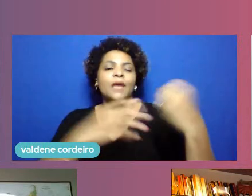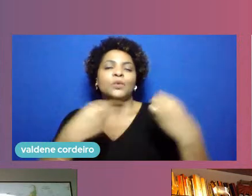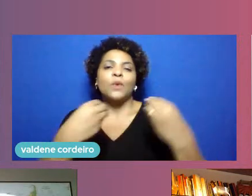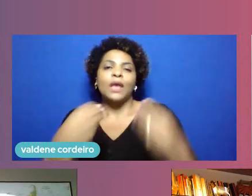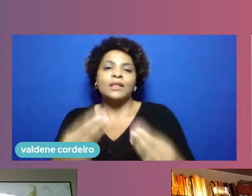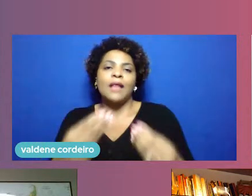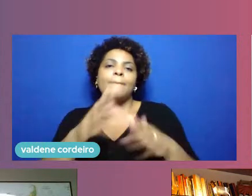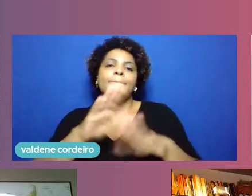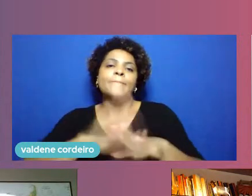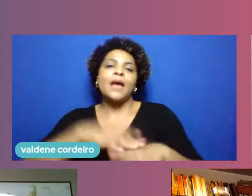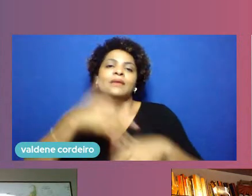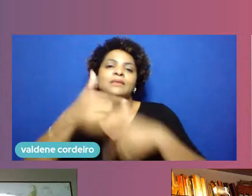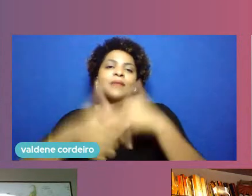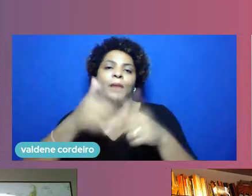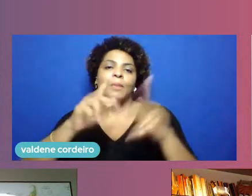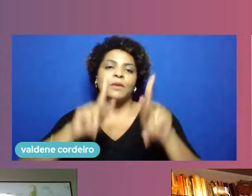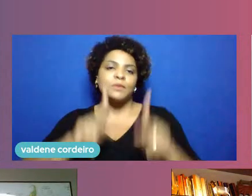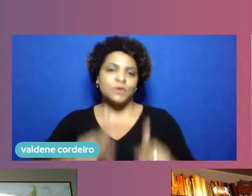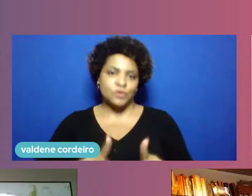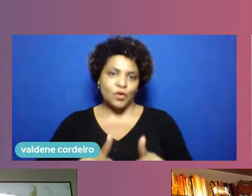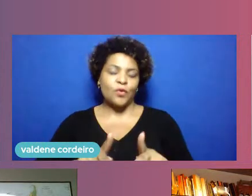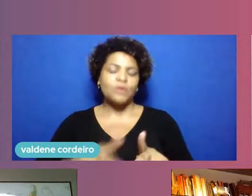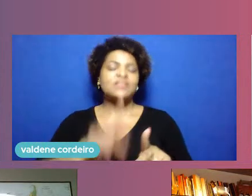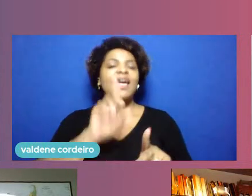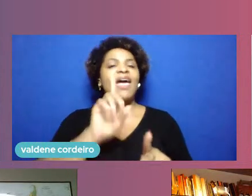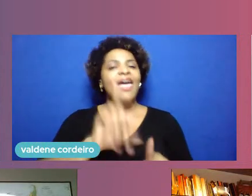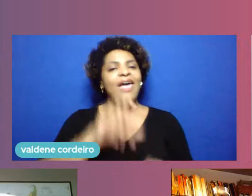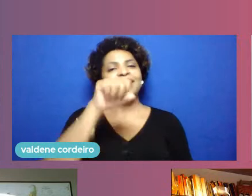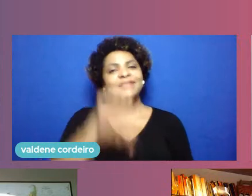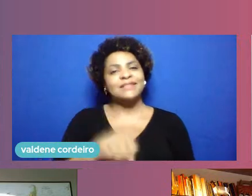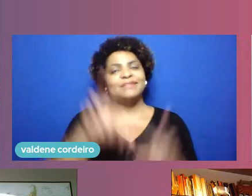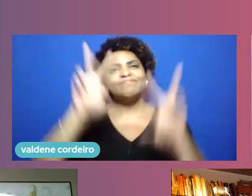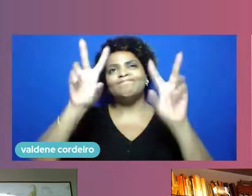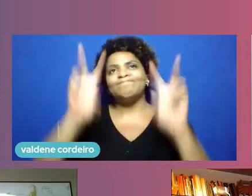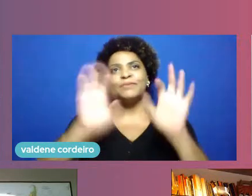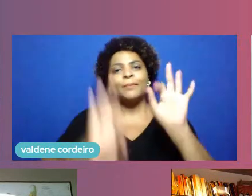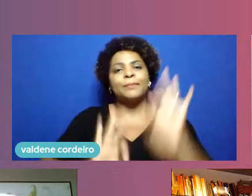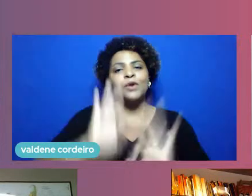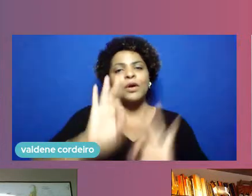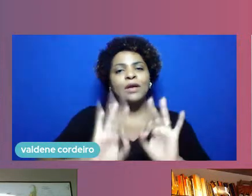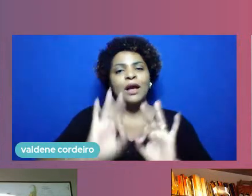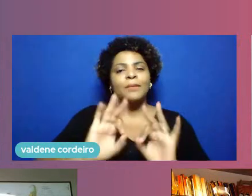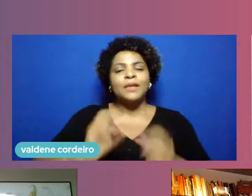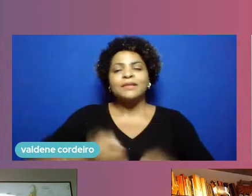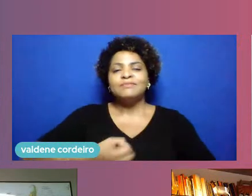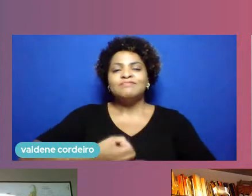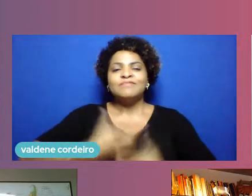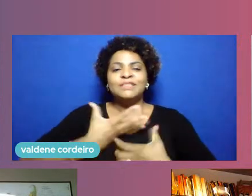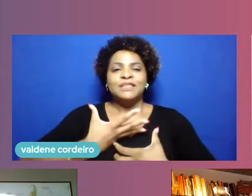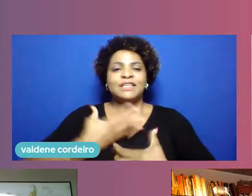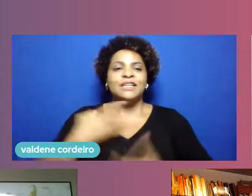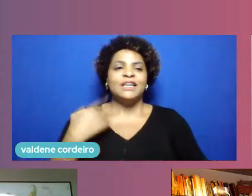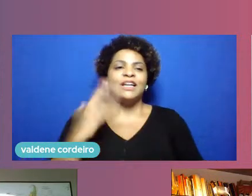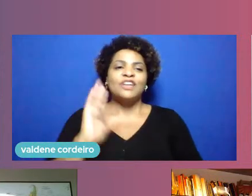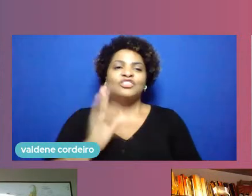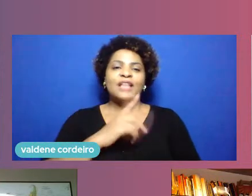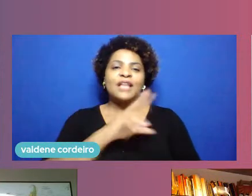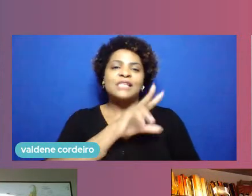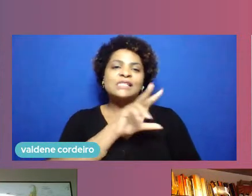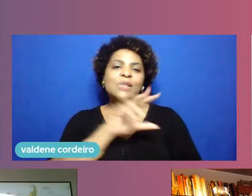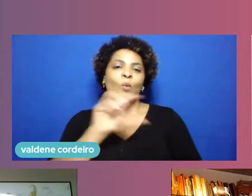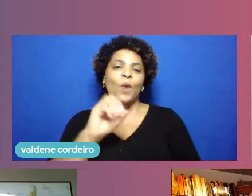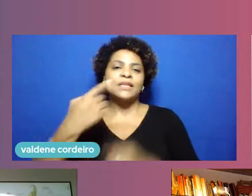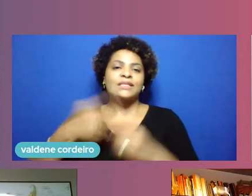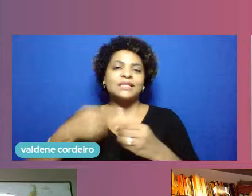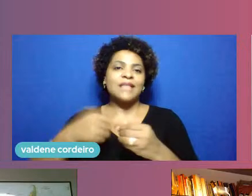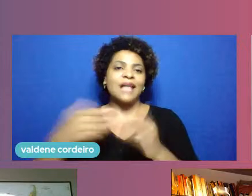realmente um programa que nos inspira que a gente está bastante otimista já entrar entre as 50 cidades finalistas do mundo e quem sabe